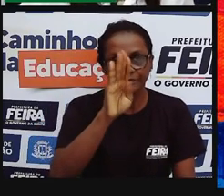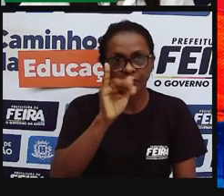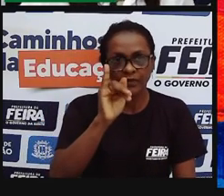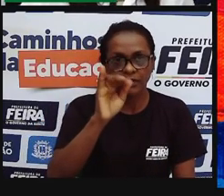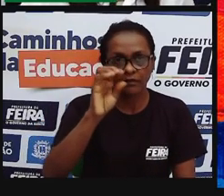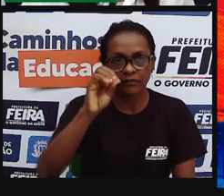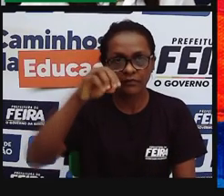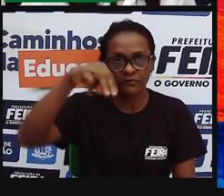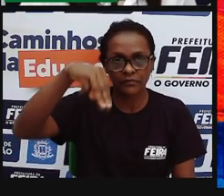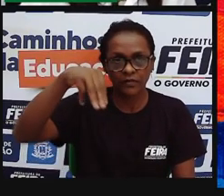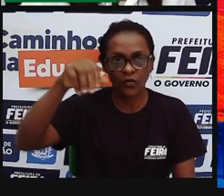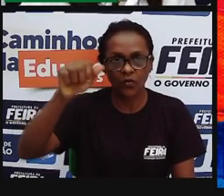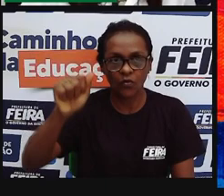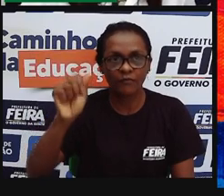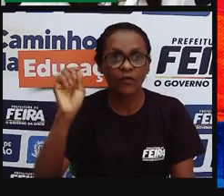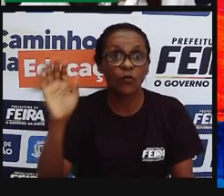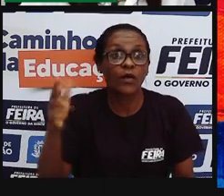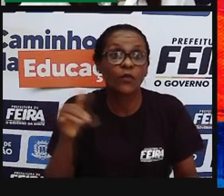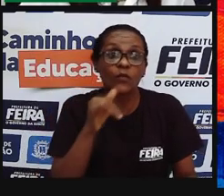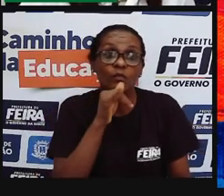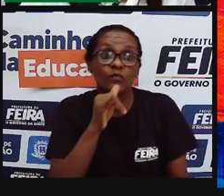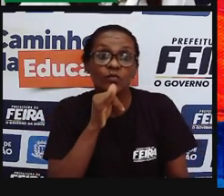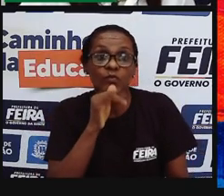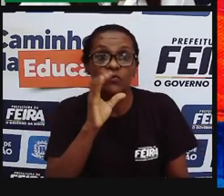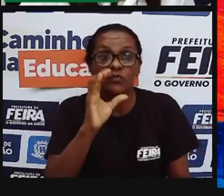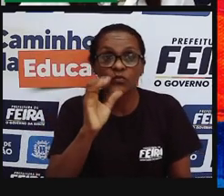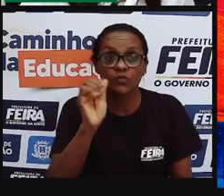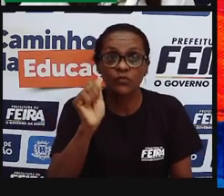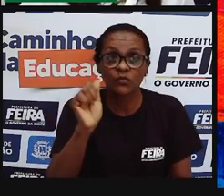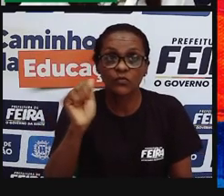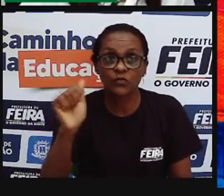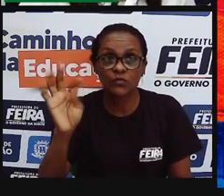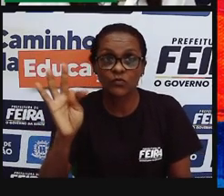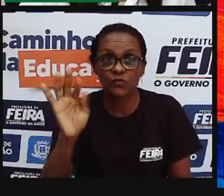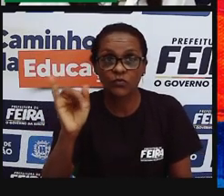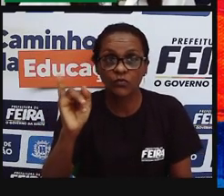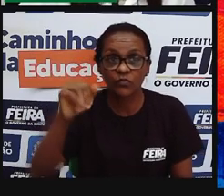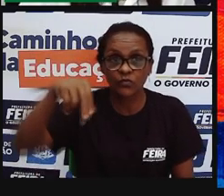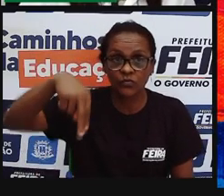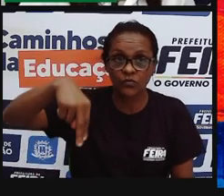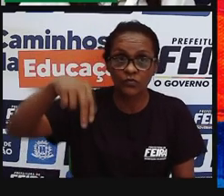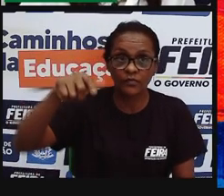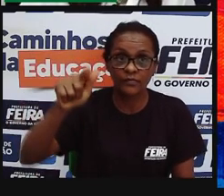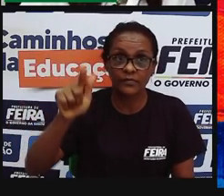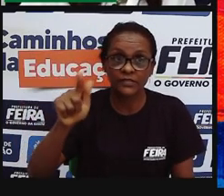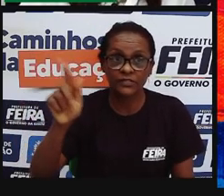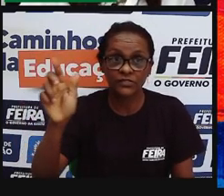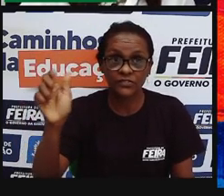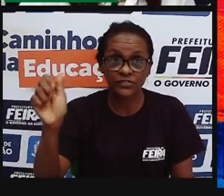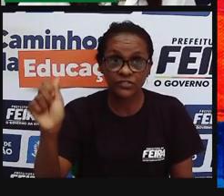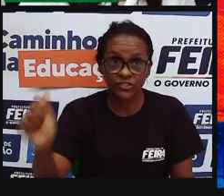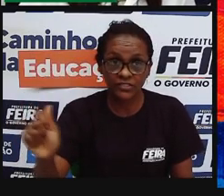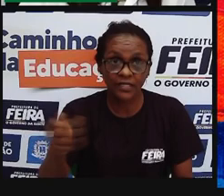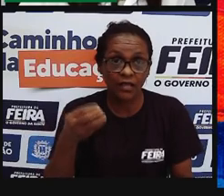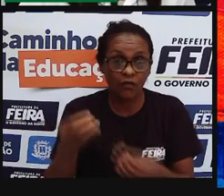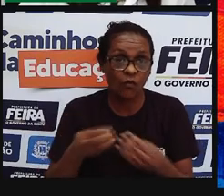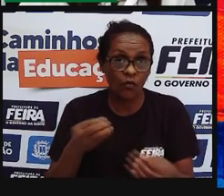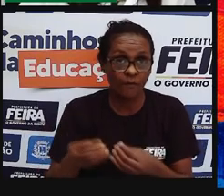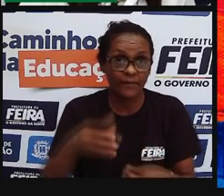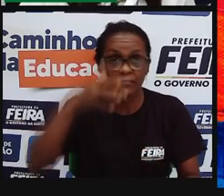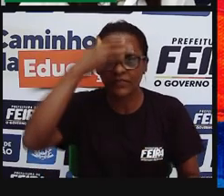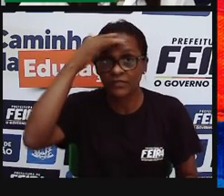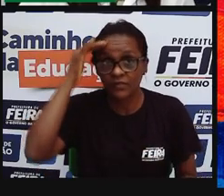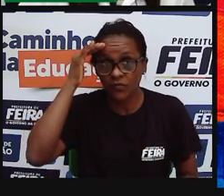Nordeste, né, a caatinga, ele é tão visto assim, como pobre, como sem nada, que são os nordestinos, né, e como